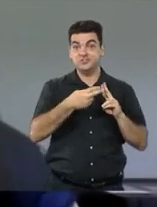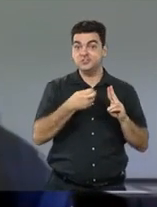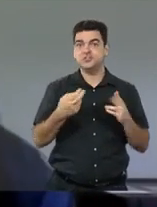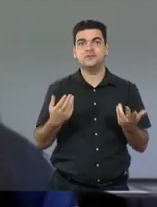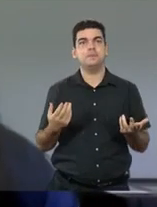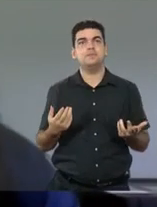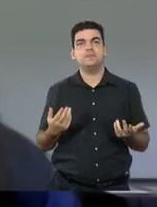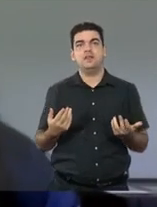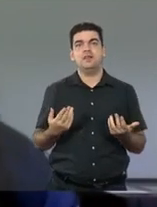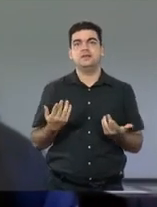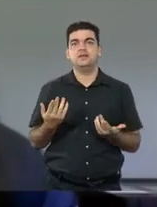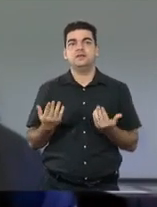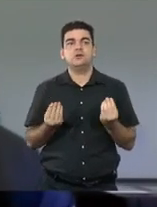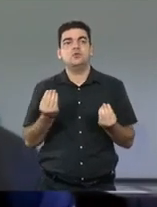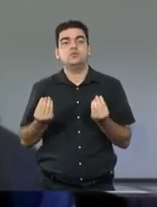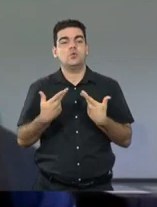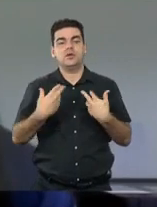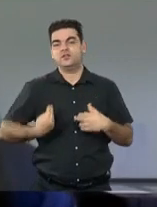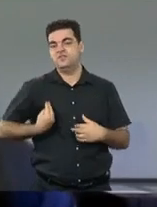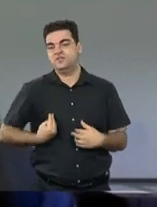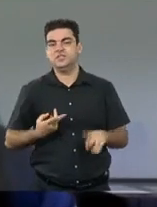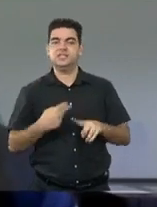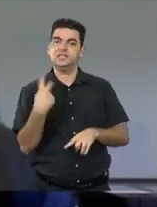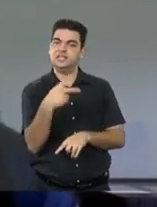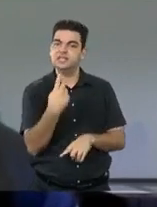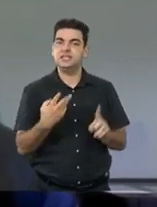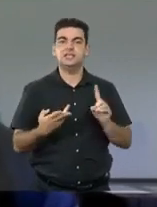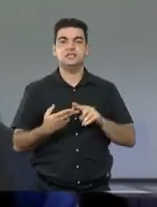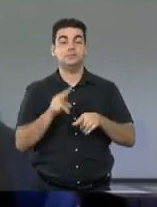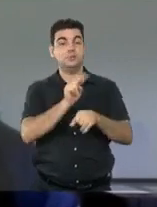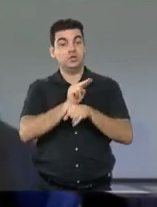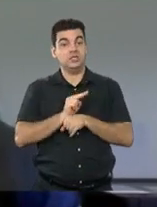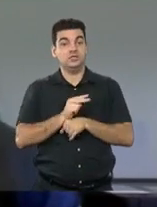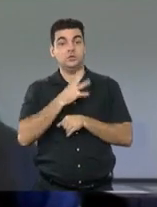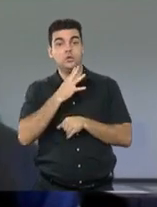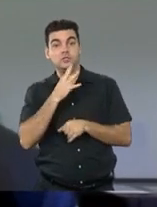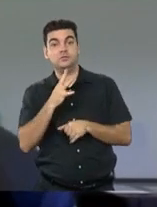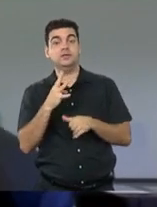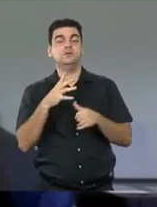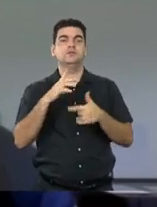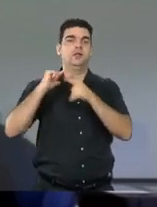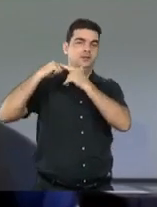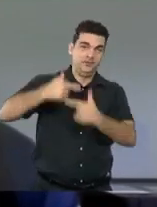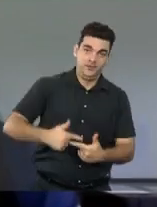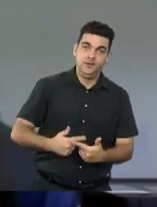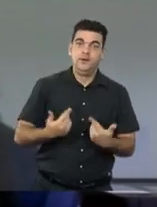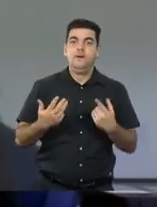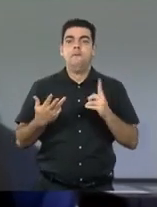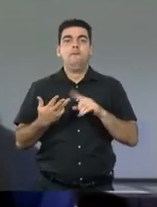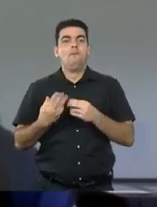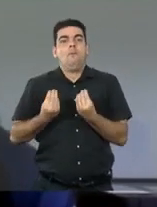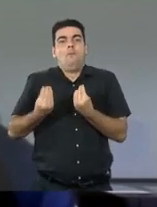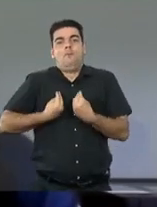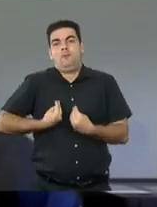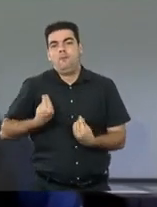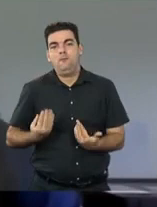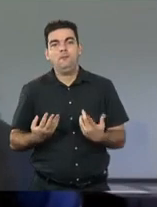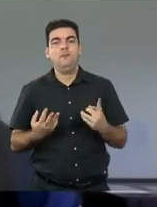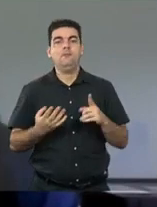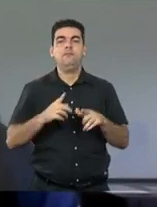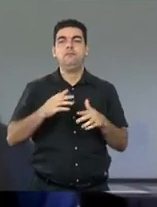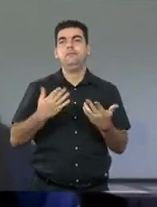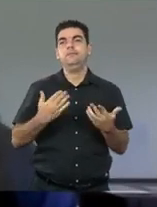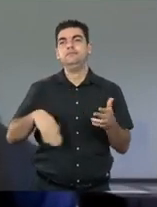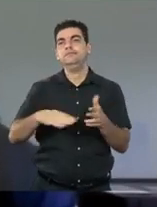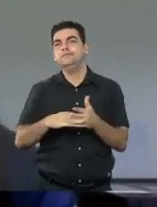questão própria da nossa vida, do bem-estar, da proteção dos nossos conhecimentos tradicionais, do modo de vida e